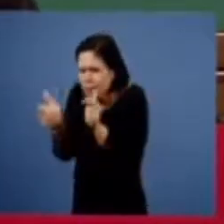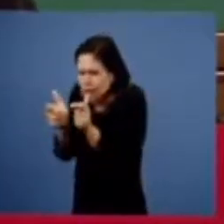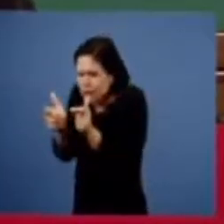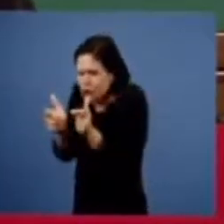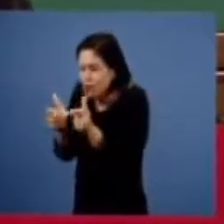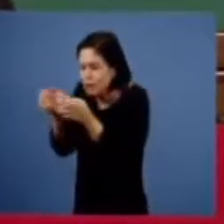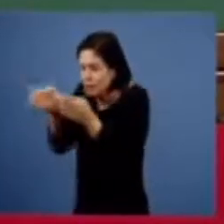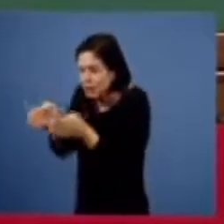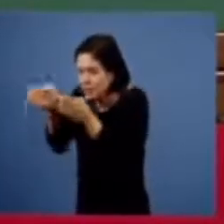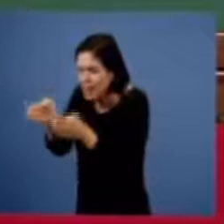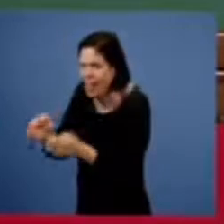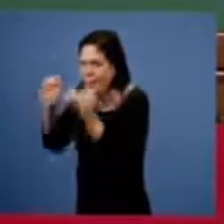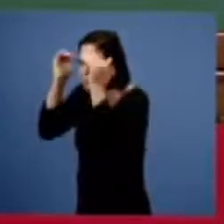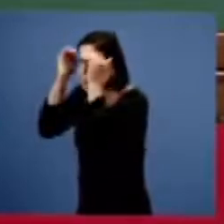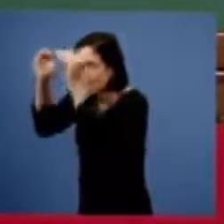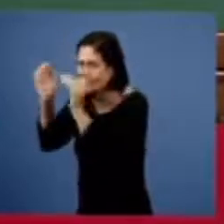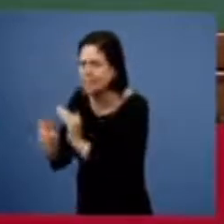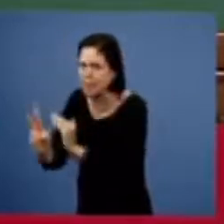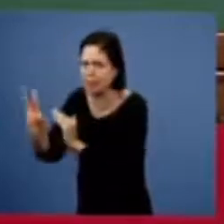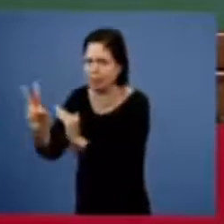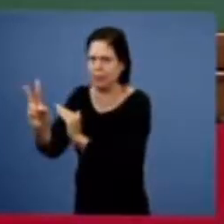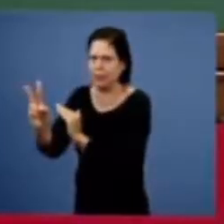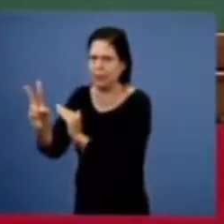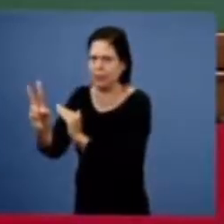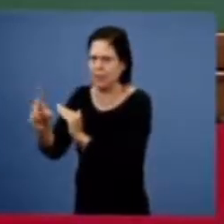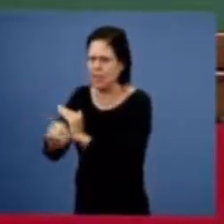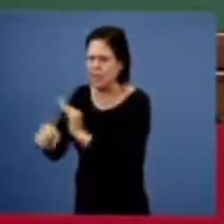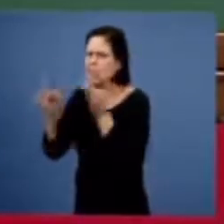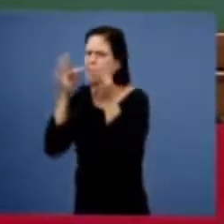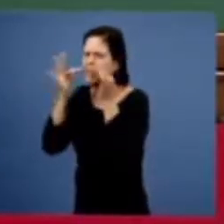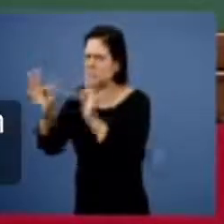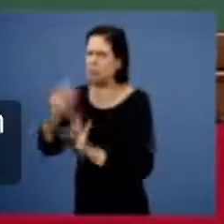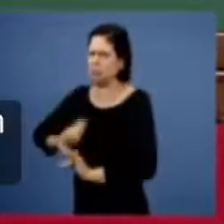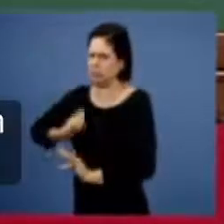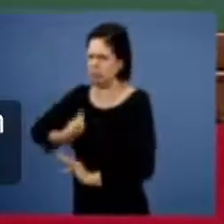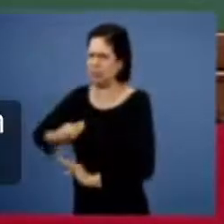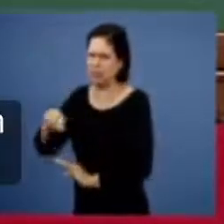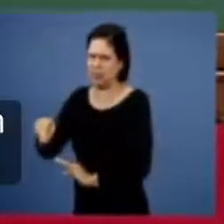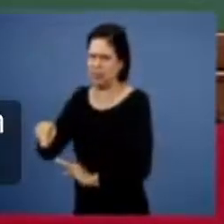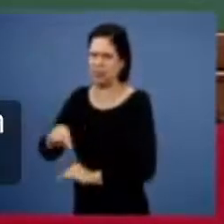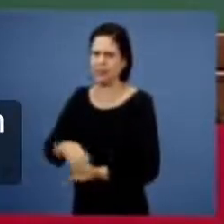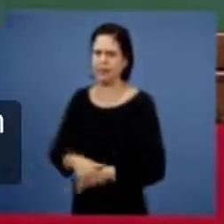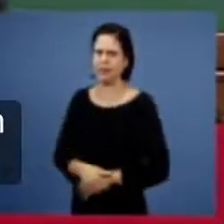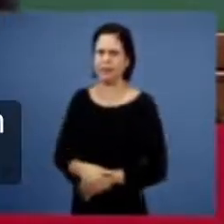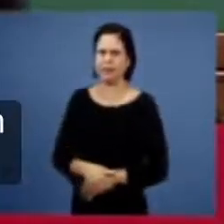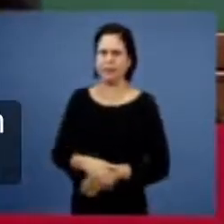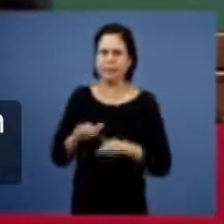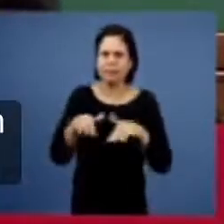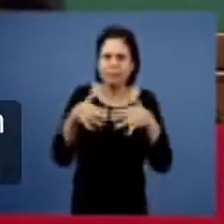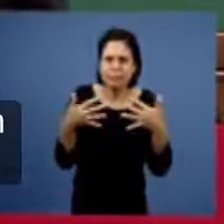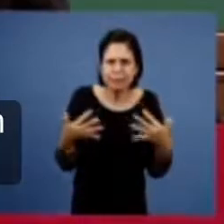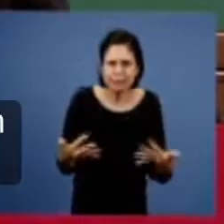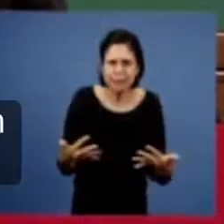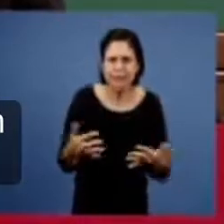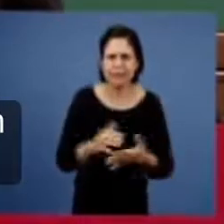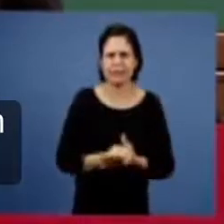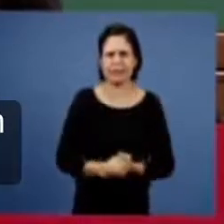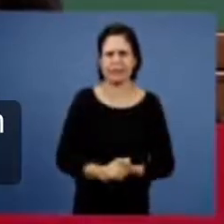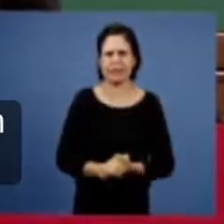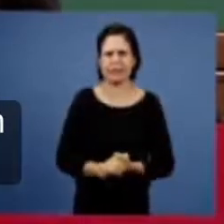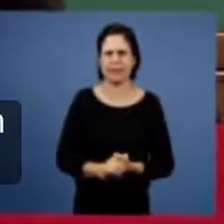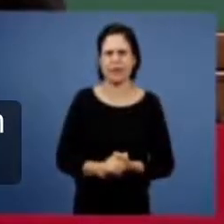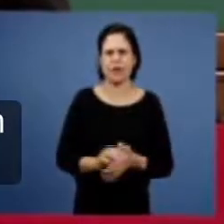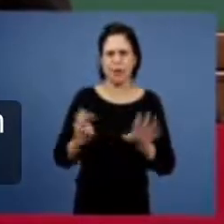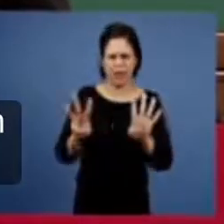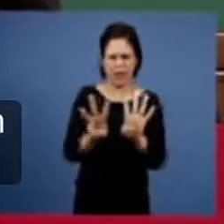prontos a dar o seu testemunho de vida assim a tirar o